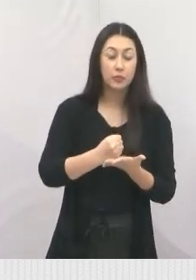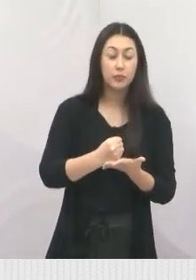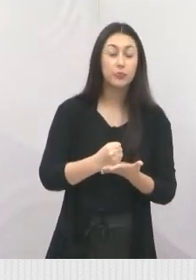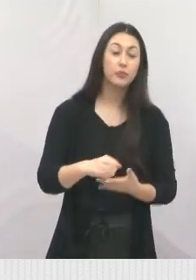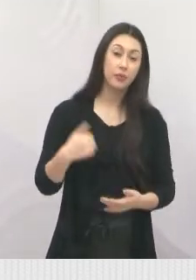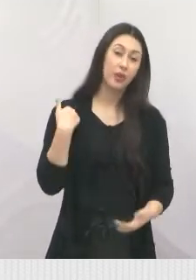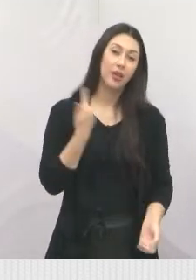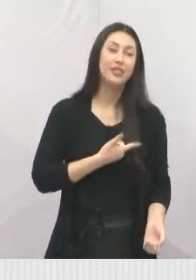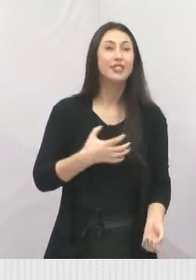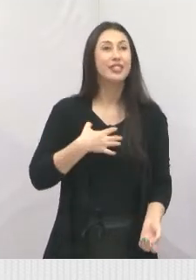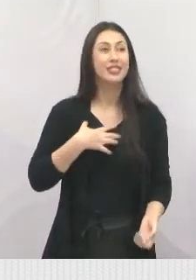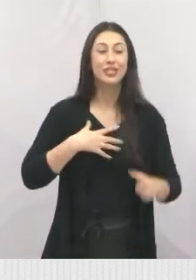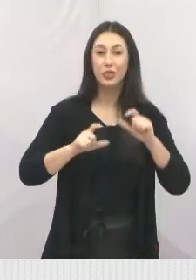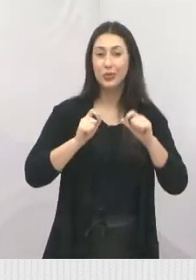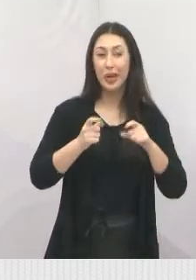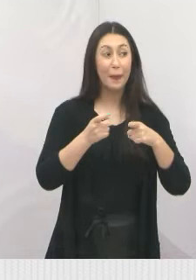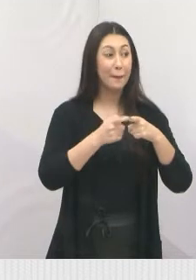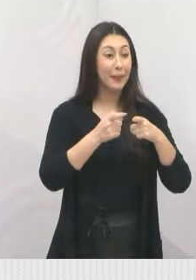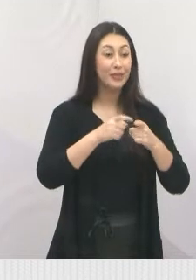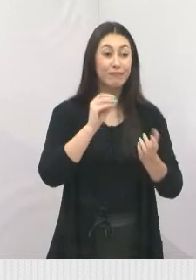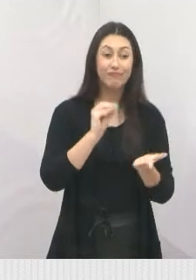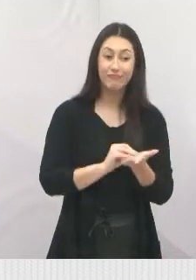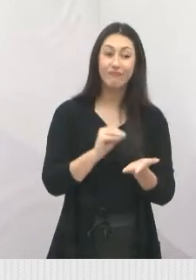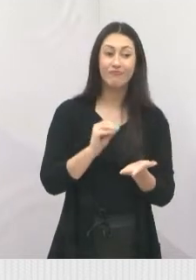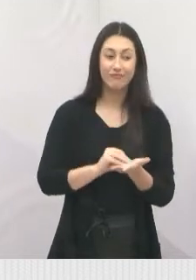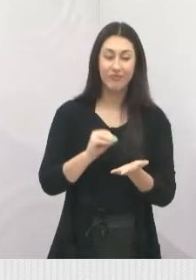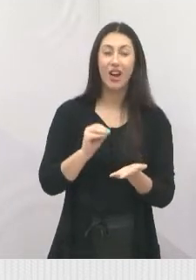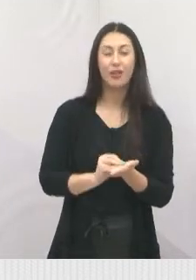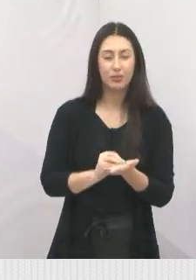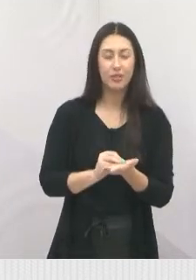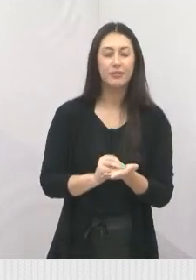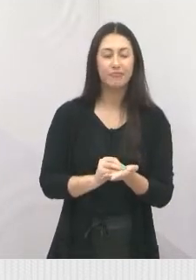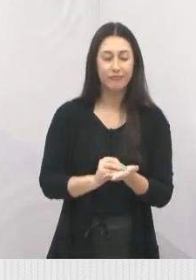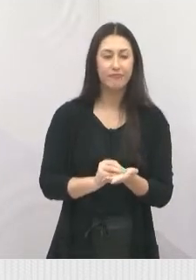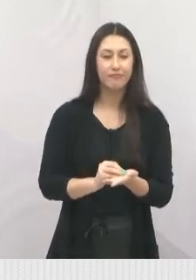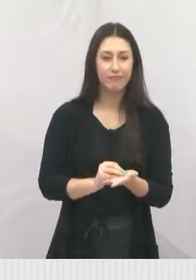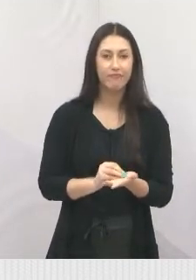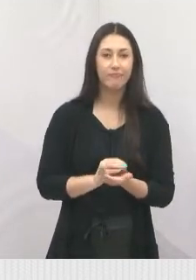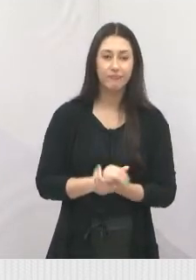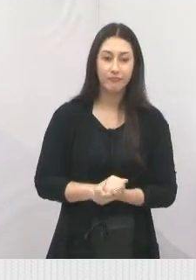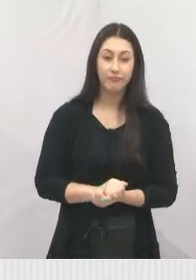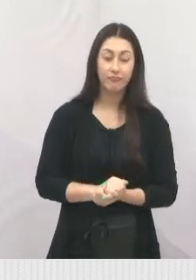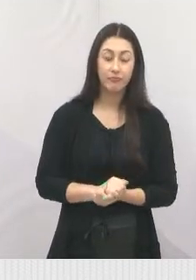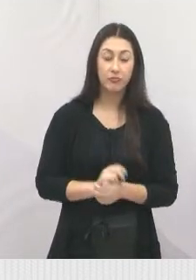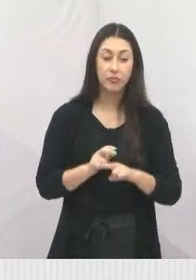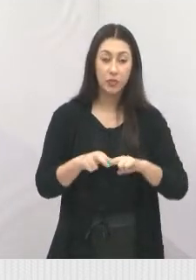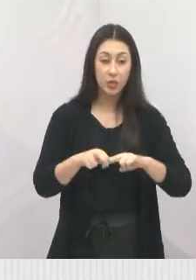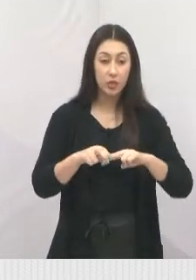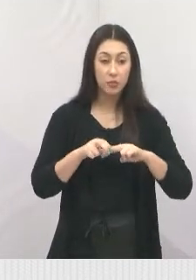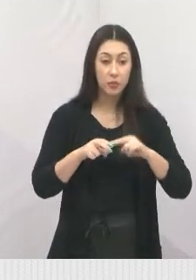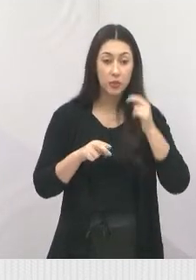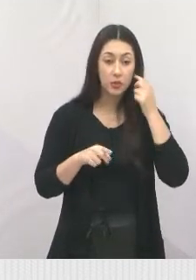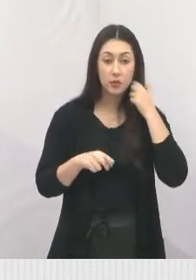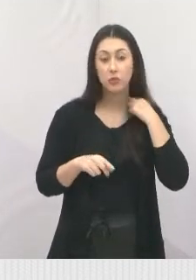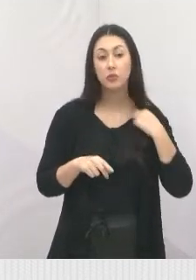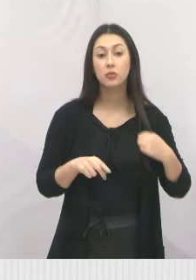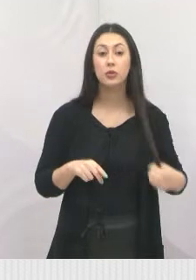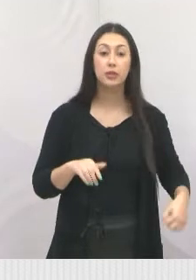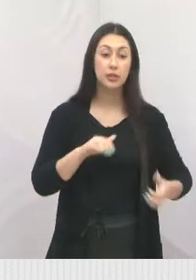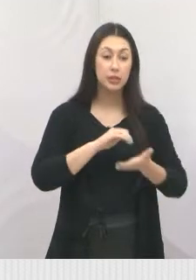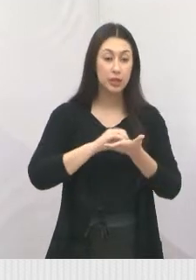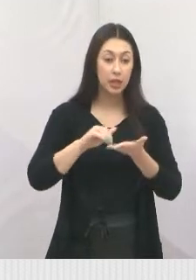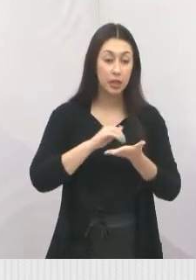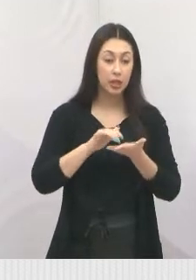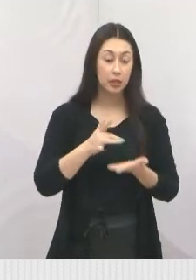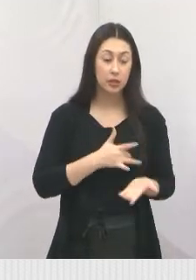a gente sente uma falta, uma falta muito grande de vocês aqui em Jacareí. Então, a Secretaria de